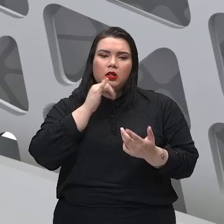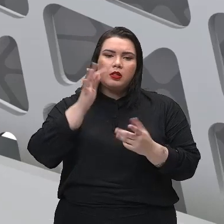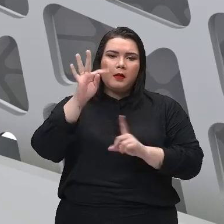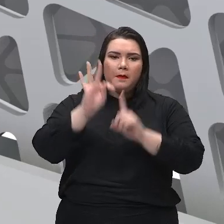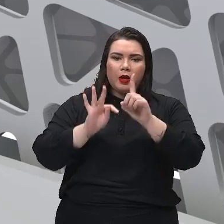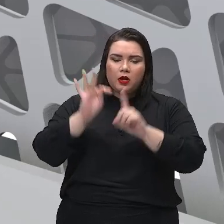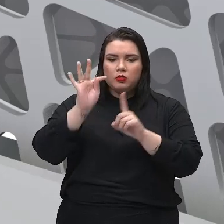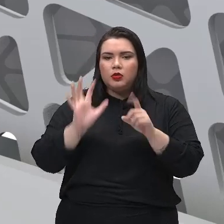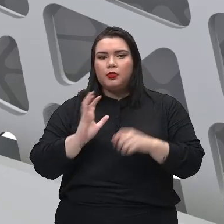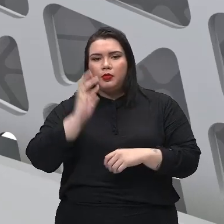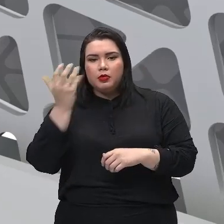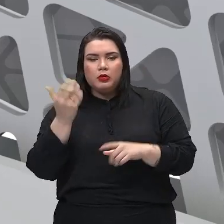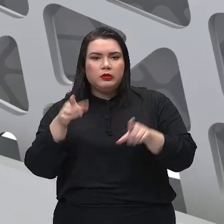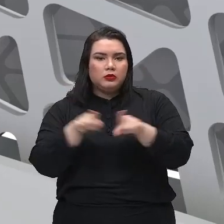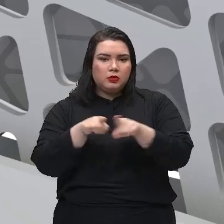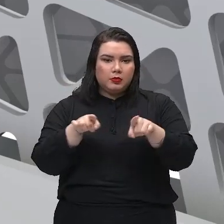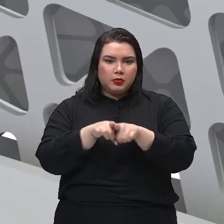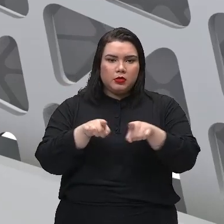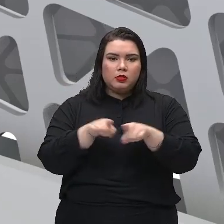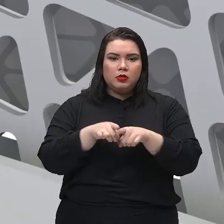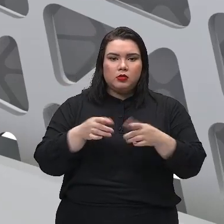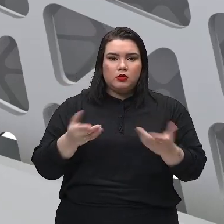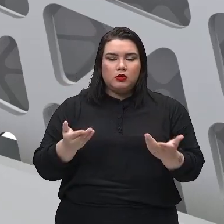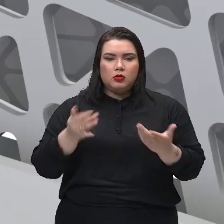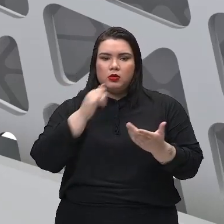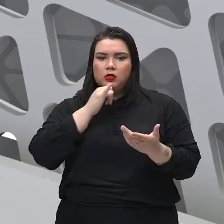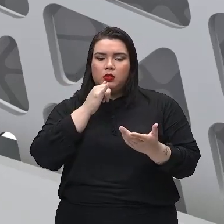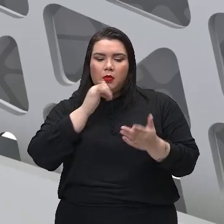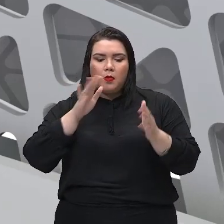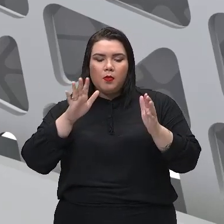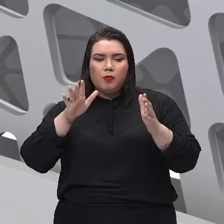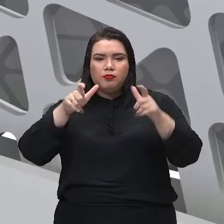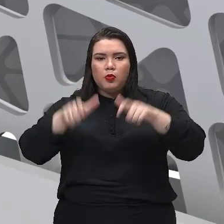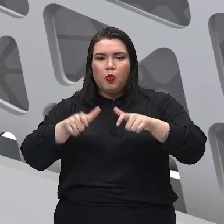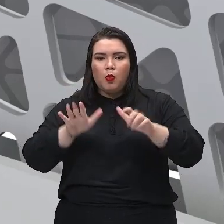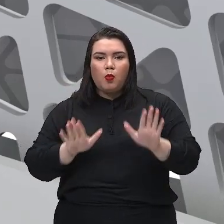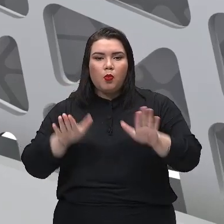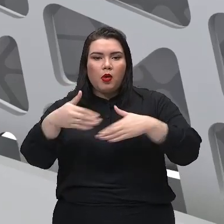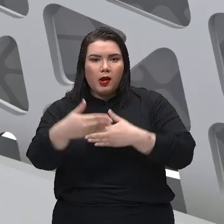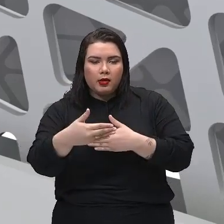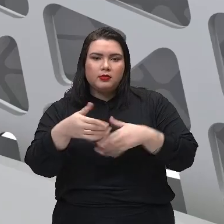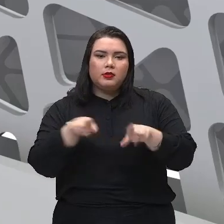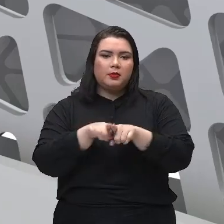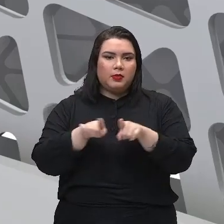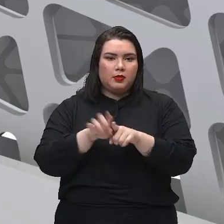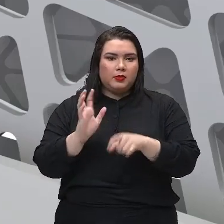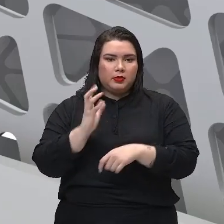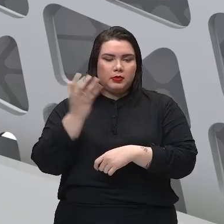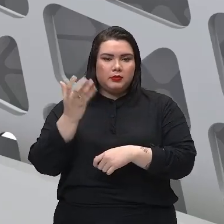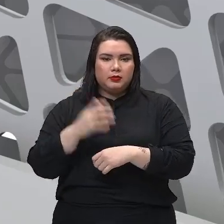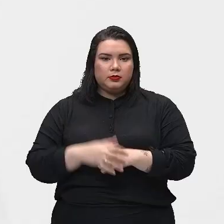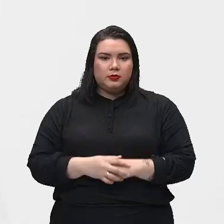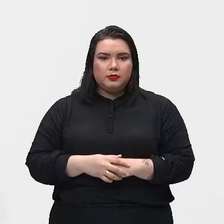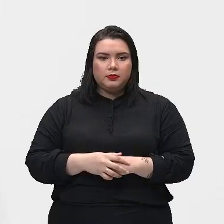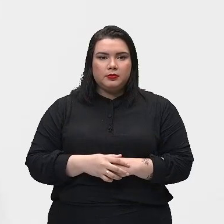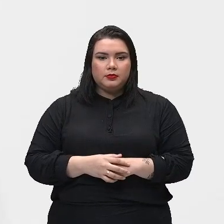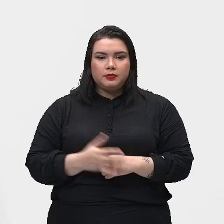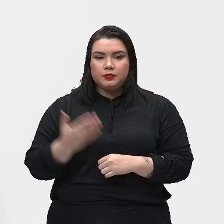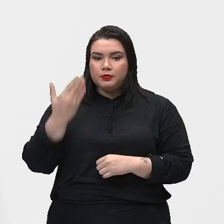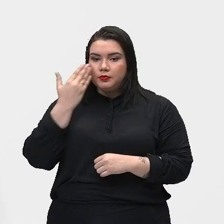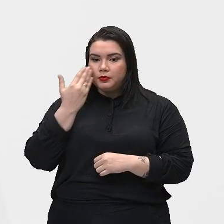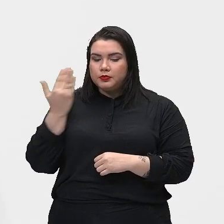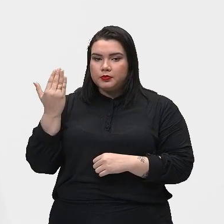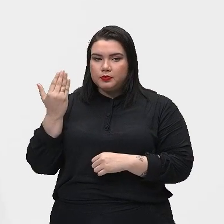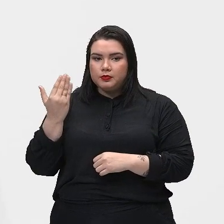também acontece, em temperaturas do quarto, por exemplo, também acontece esse processo. Então, vejam aí mais explicações aí,